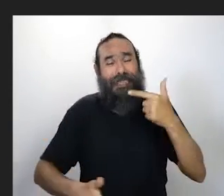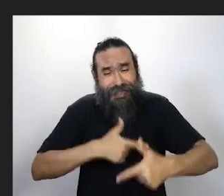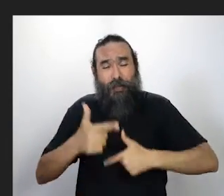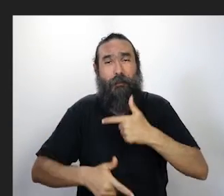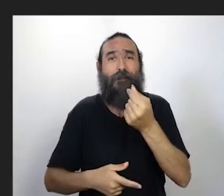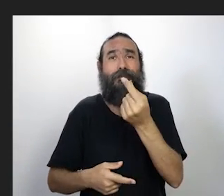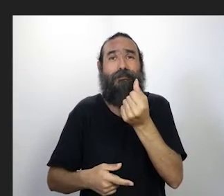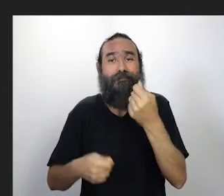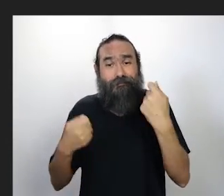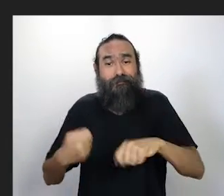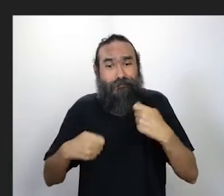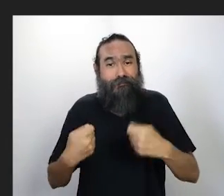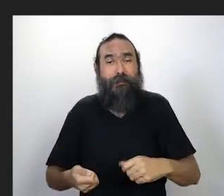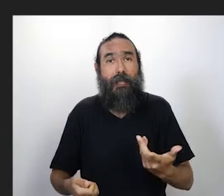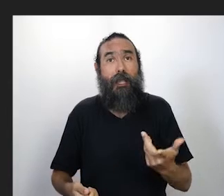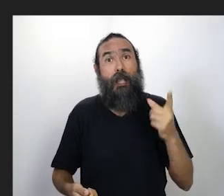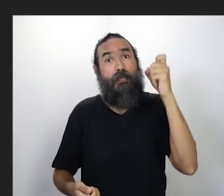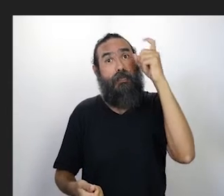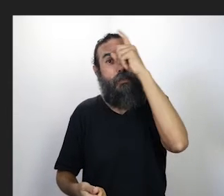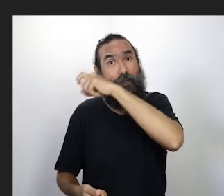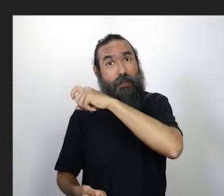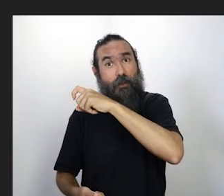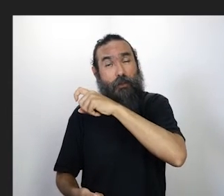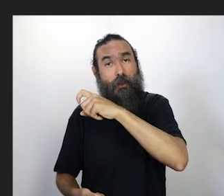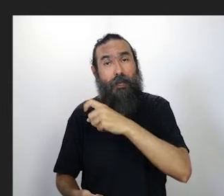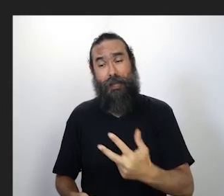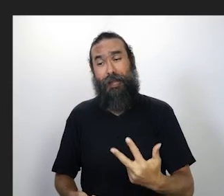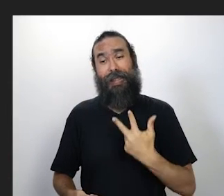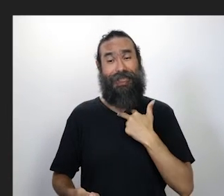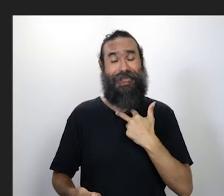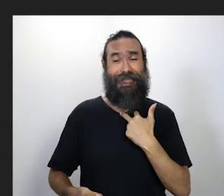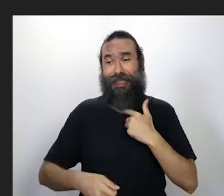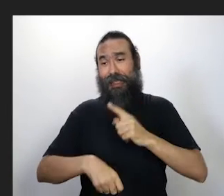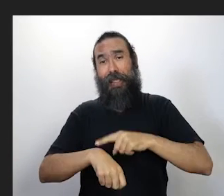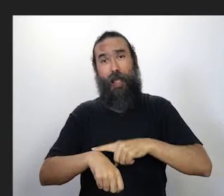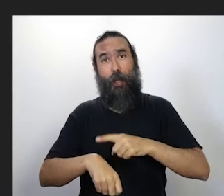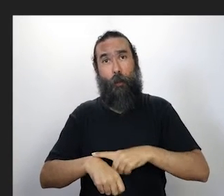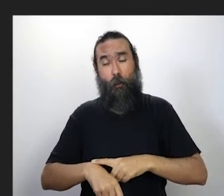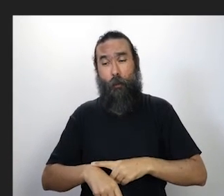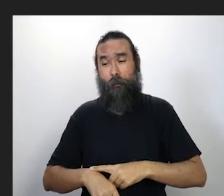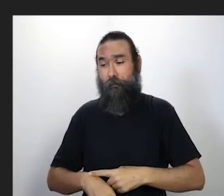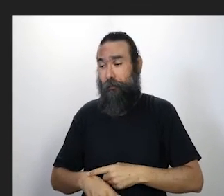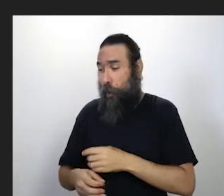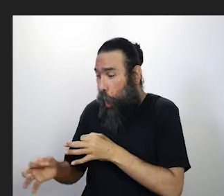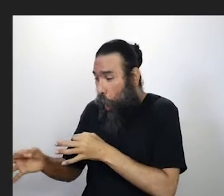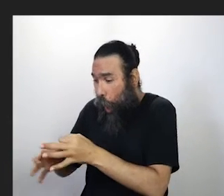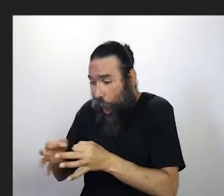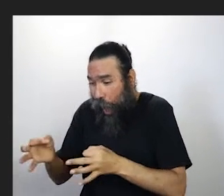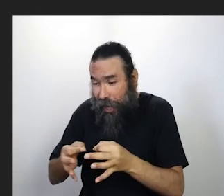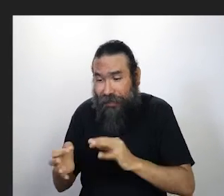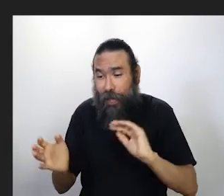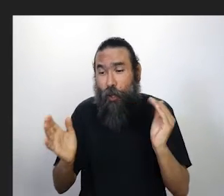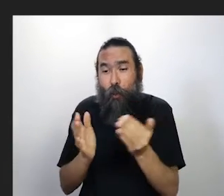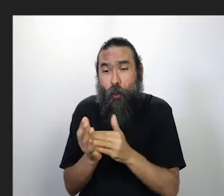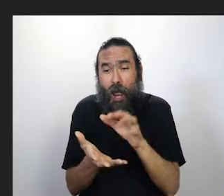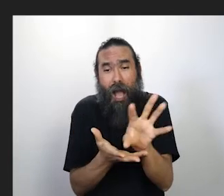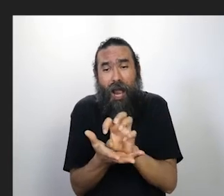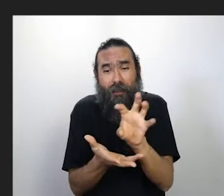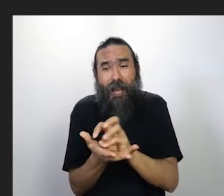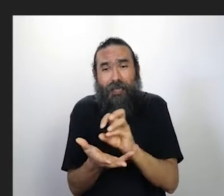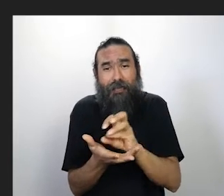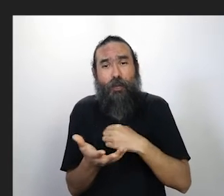poder sobreviver. Então, é difícil a gente conseguir parar para organizar essas gravações e